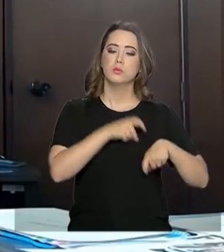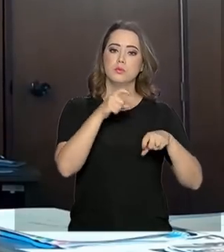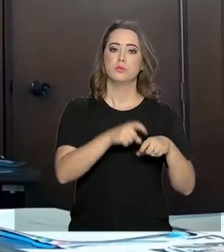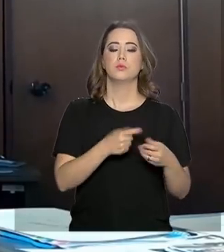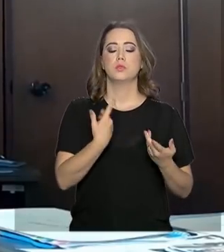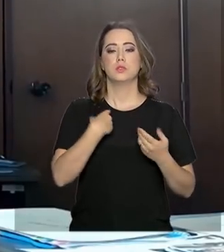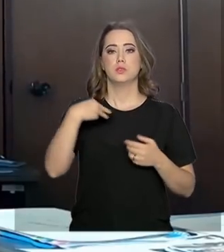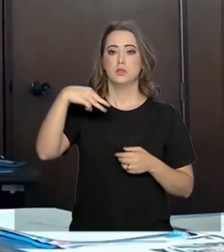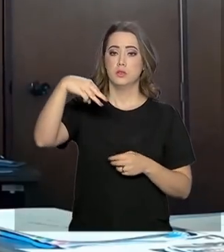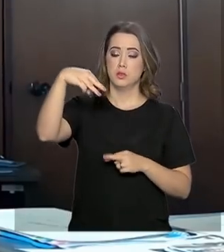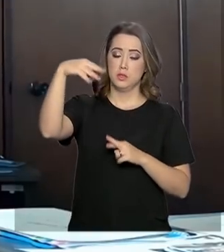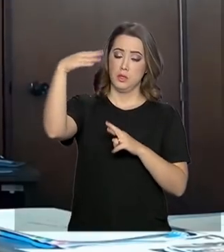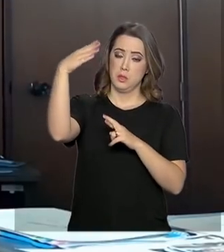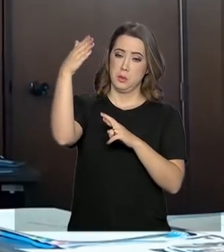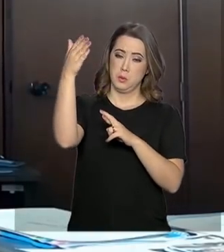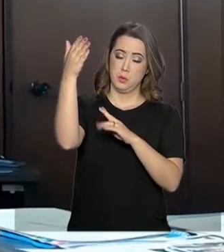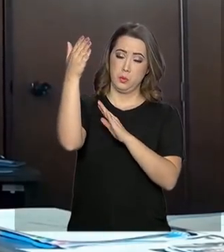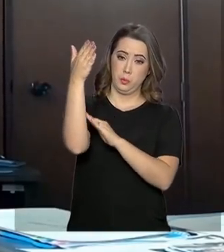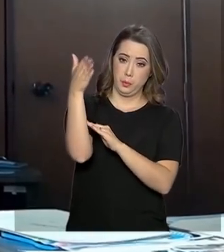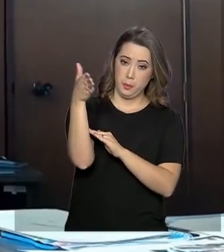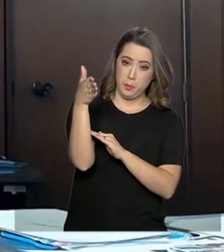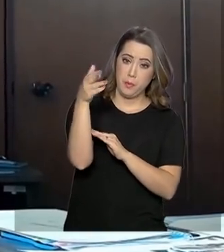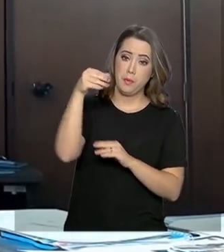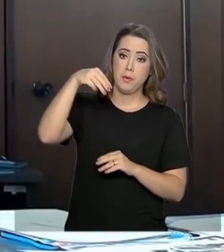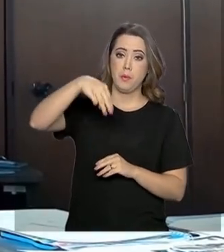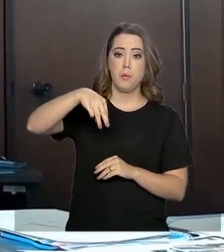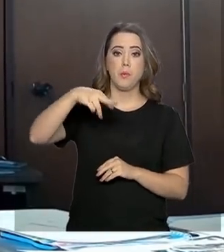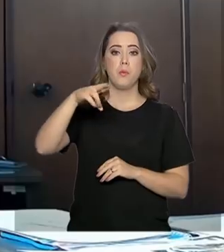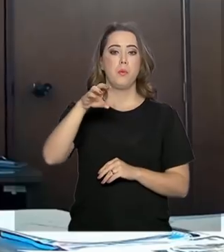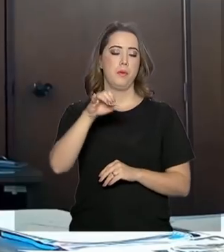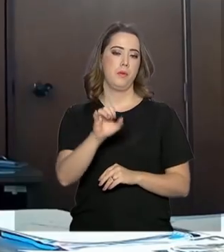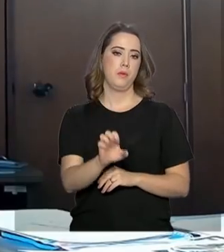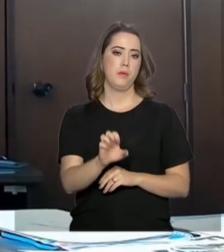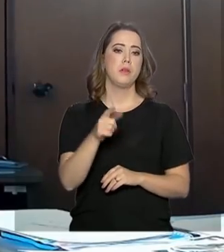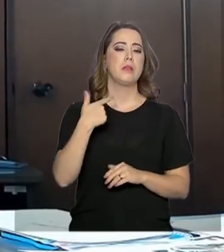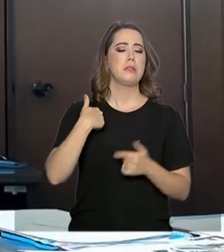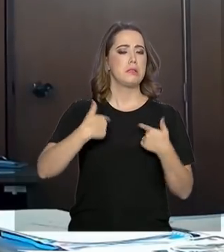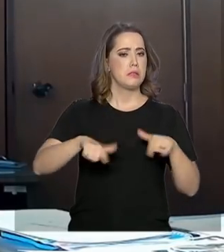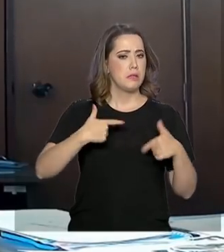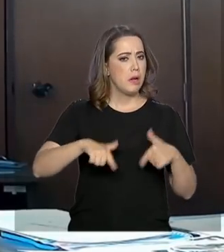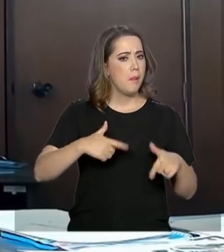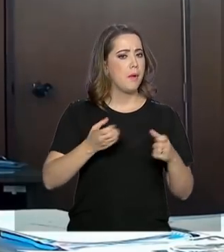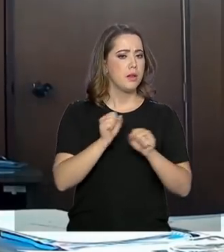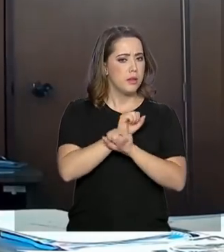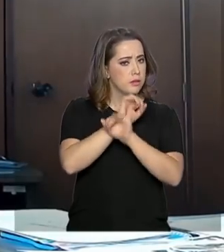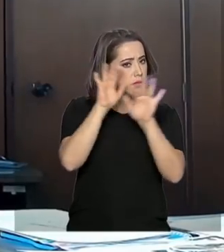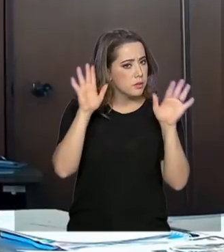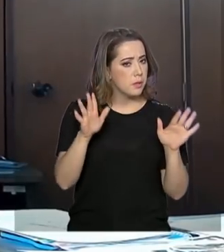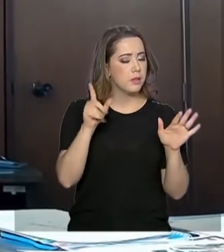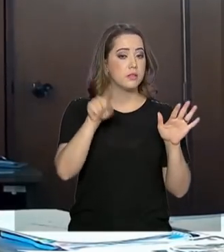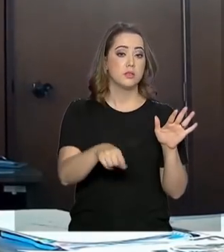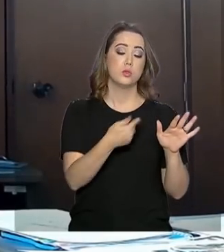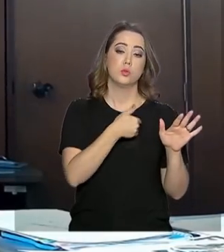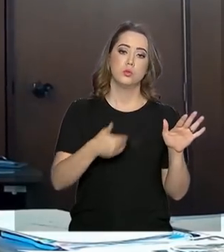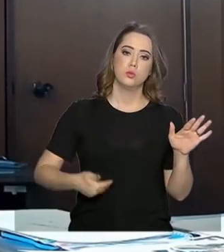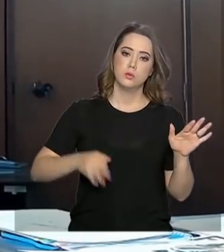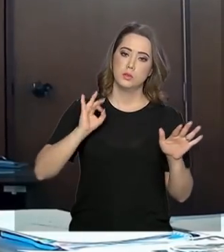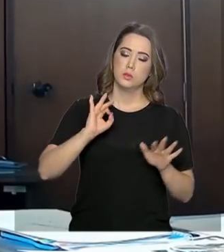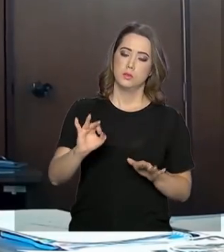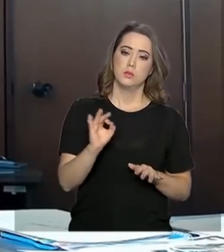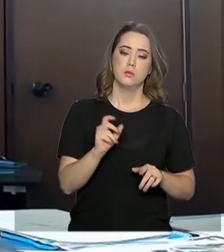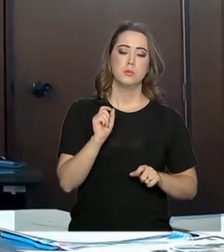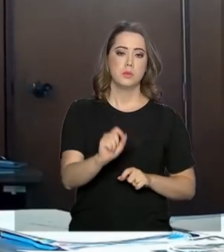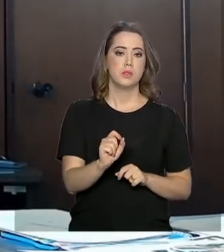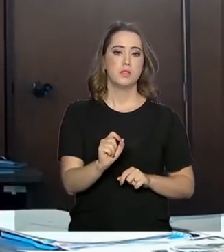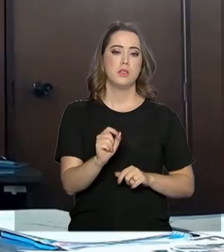Itamaraty, que trabalharam incensantemente de maneira transparente, com governança, para